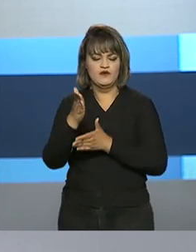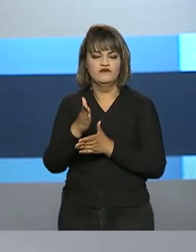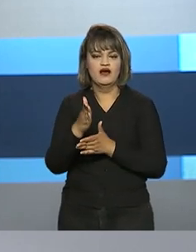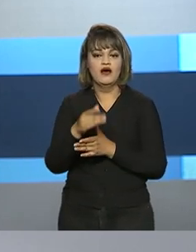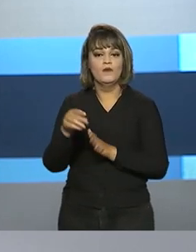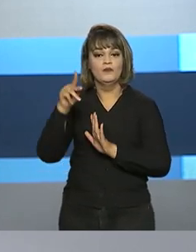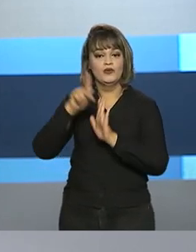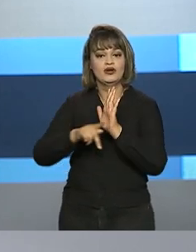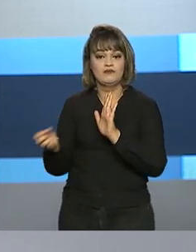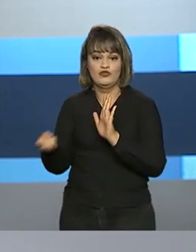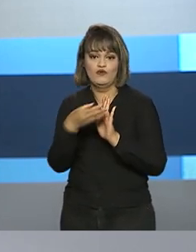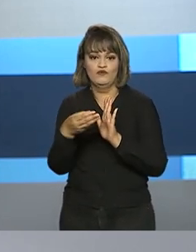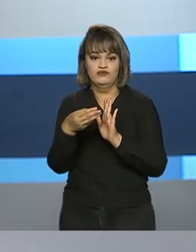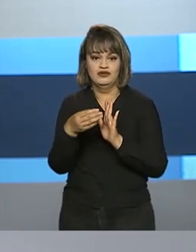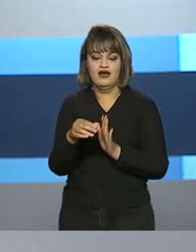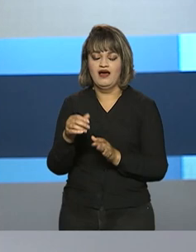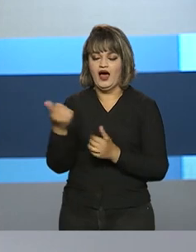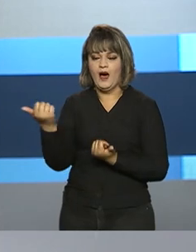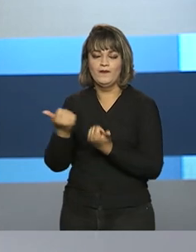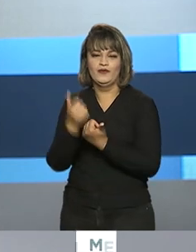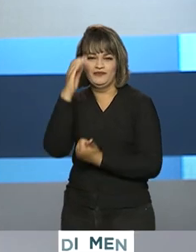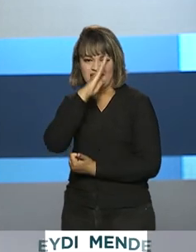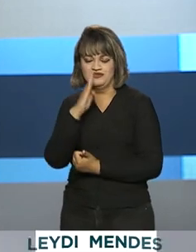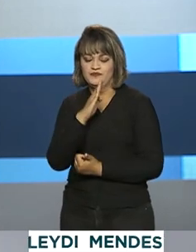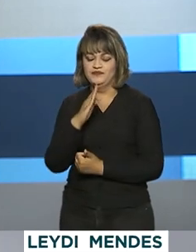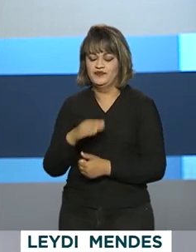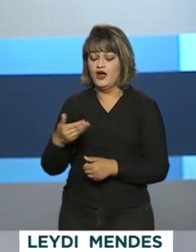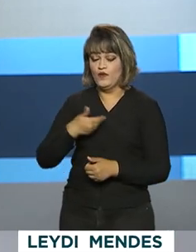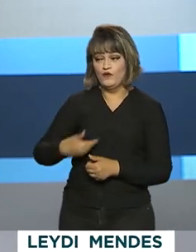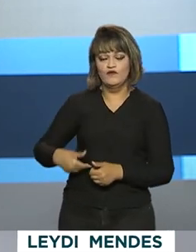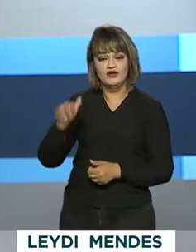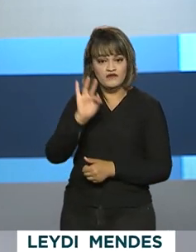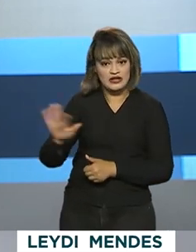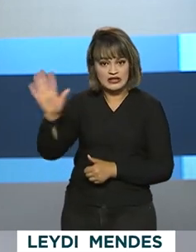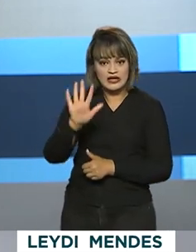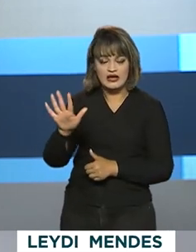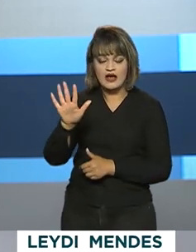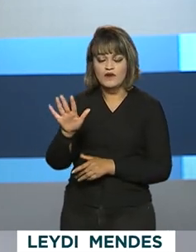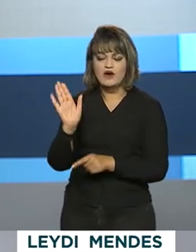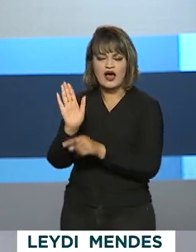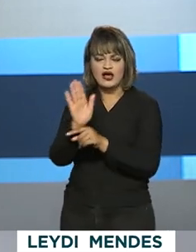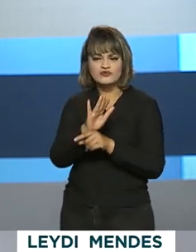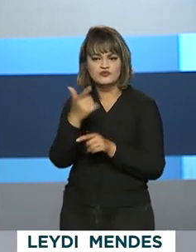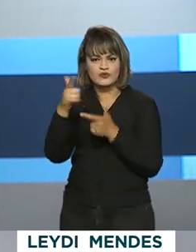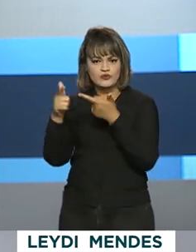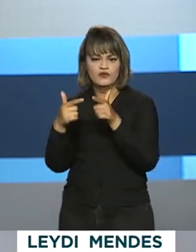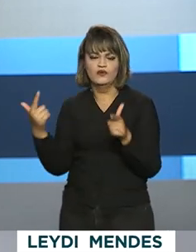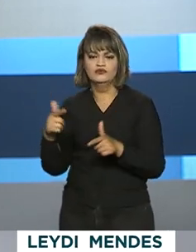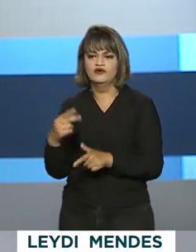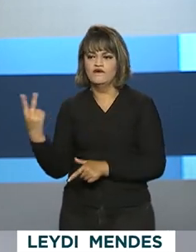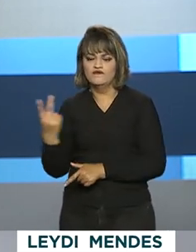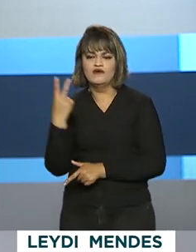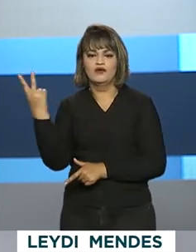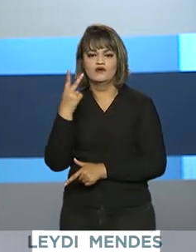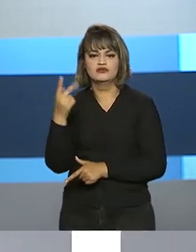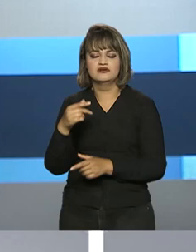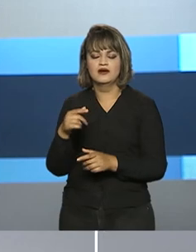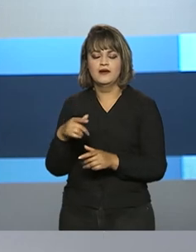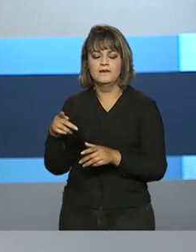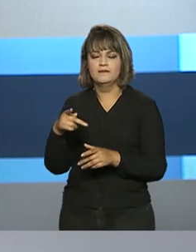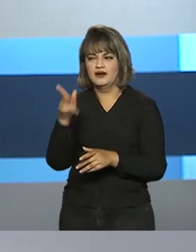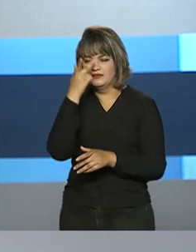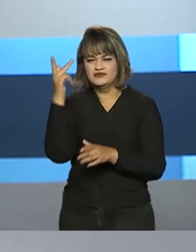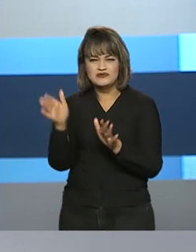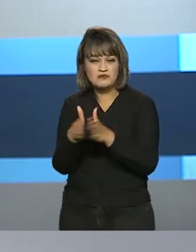O novo programa social de transferência de renda do governo federal simplifica benefícios, aumenta os valores para as linhas de